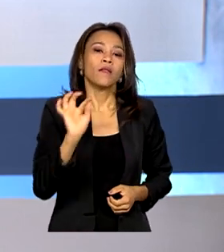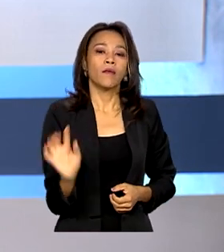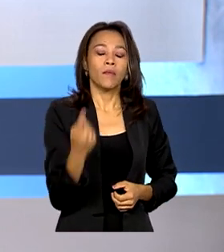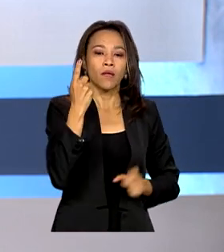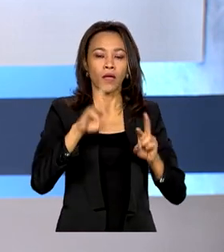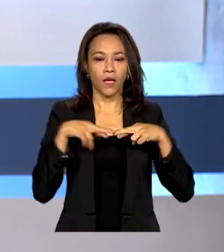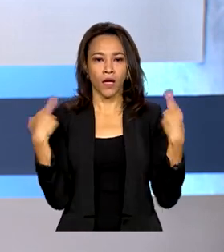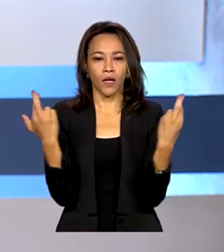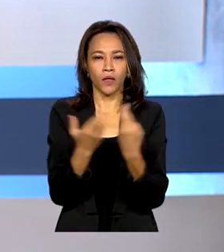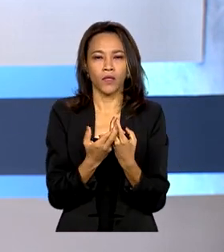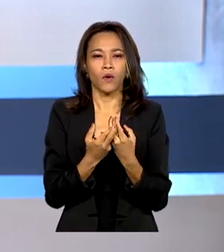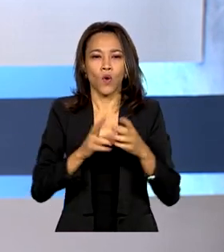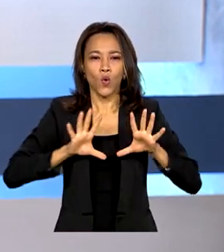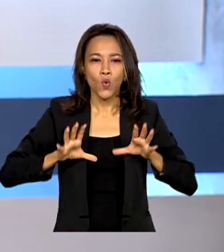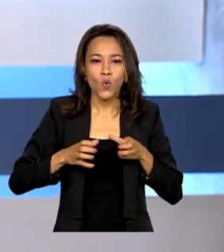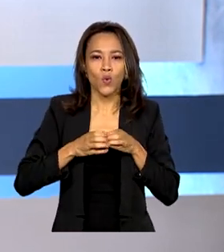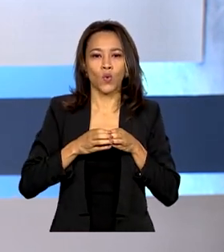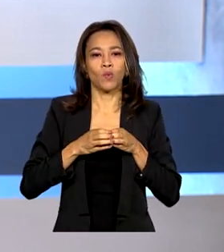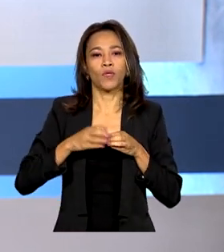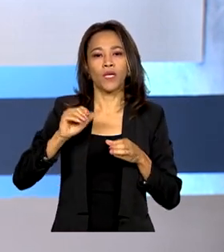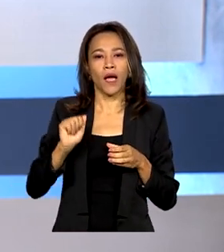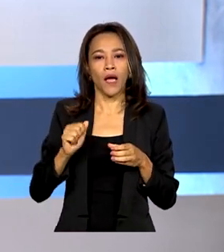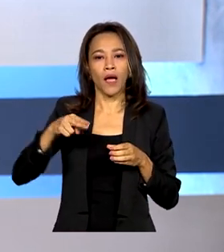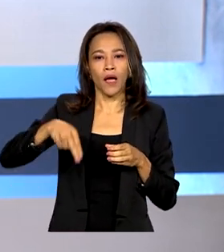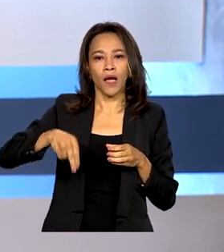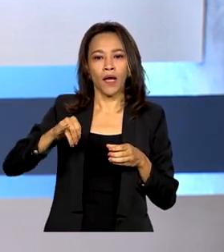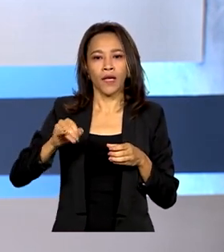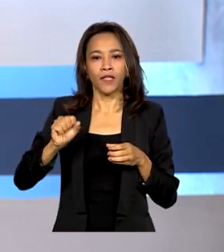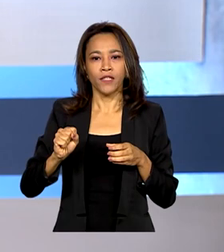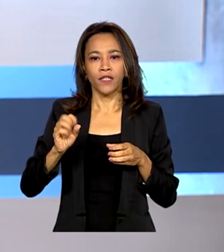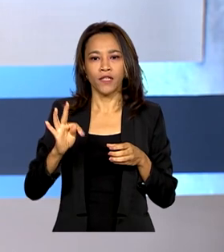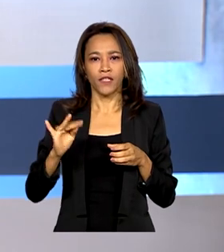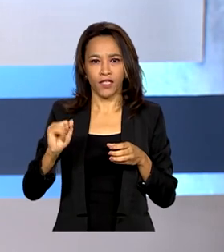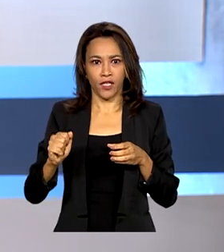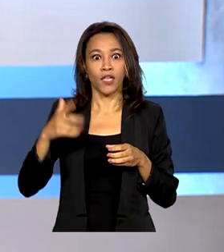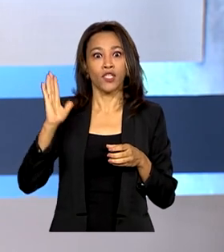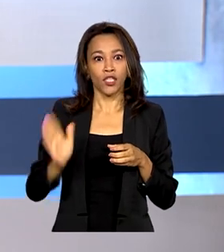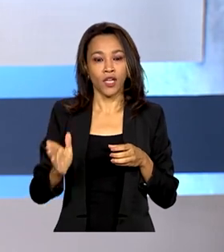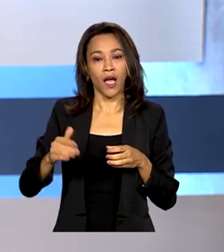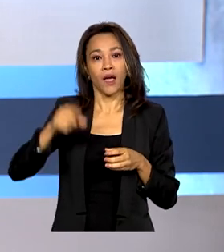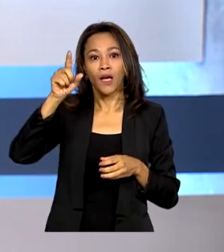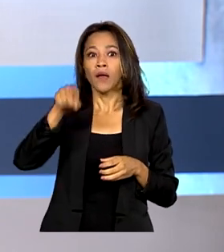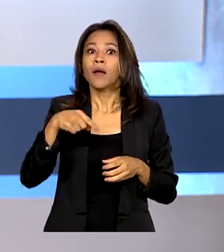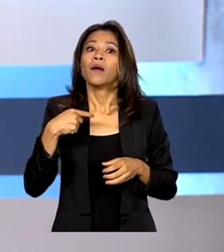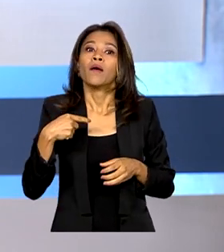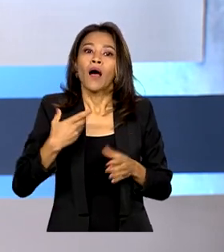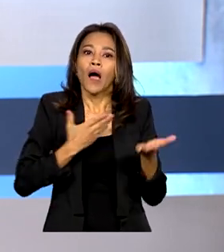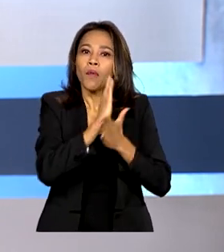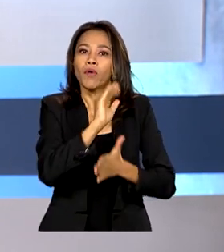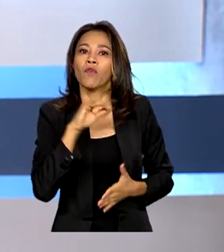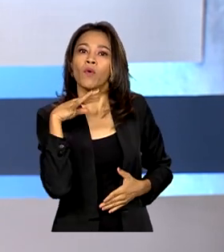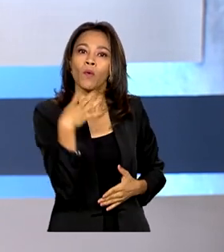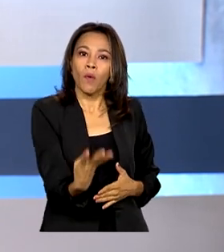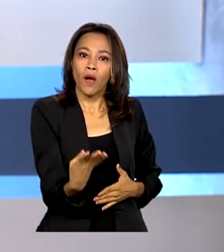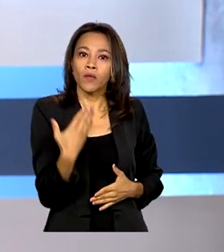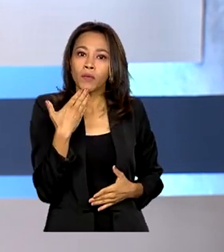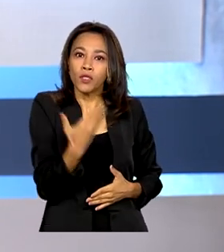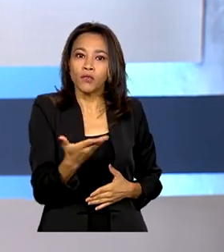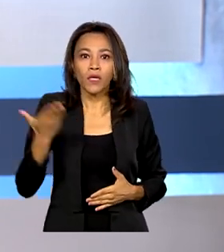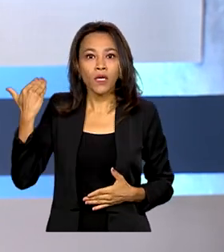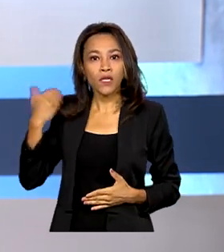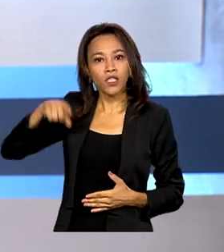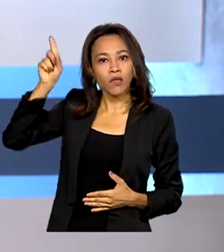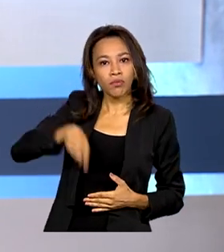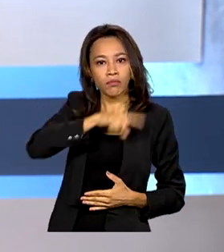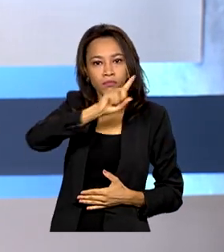a Comissão de Anistia já aprovou quatro pedidos que tinham sido negados anteriormente. A meta é revisar os mais de 4 mil